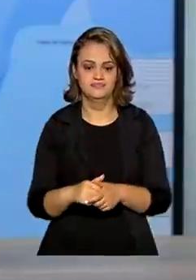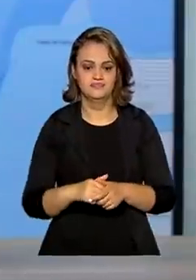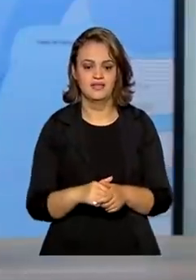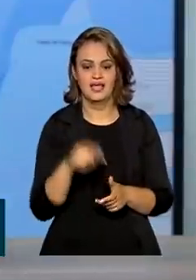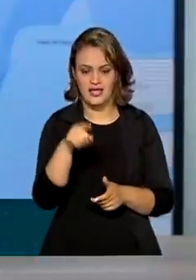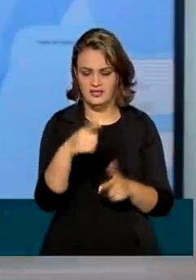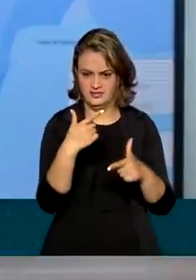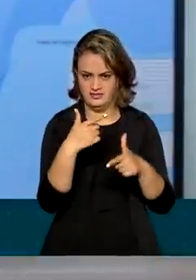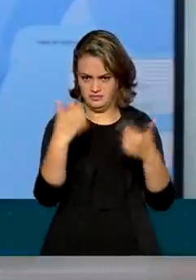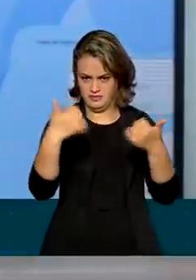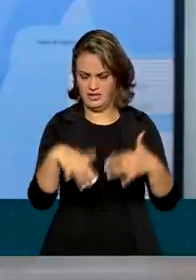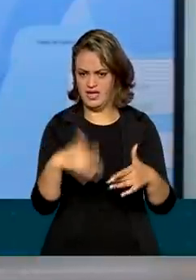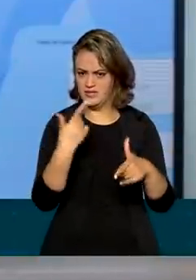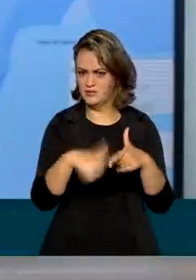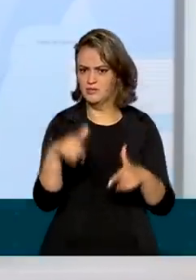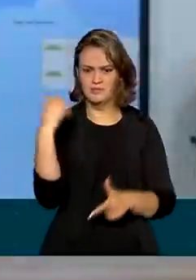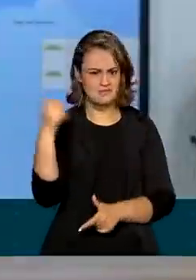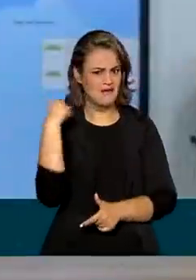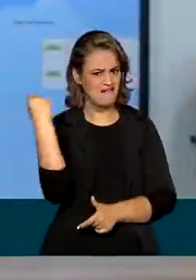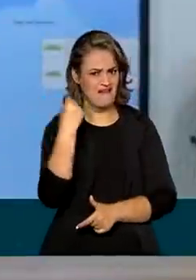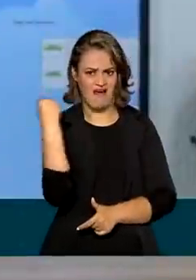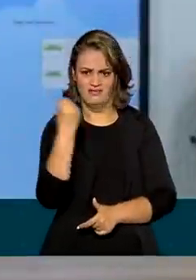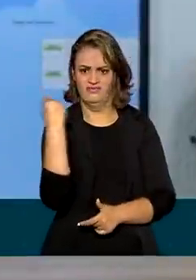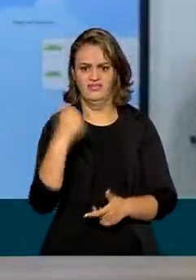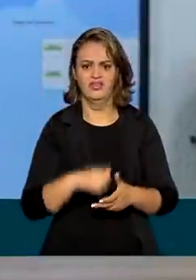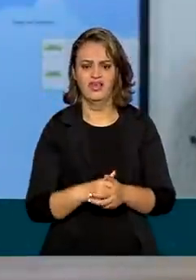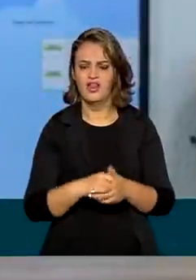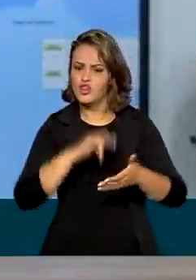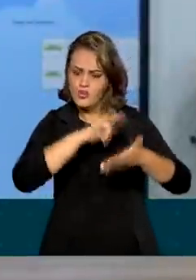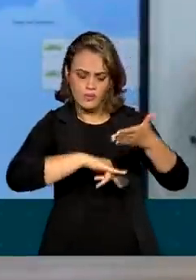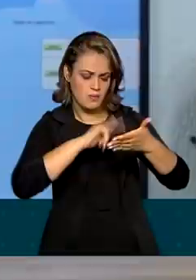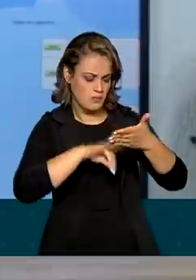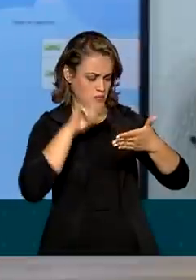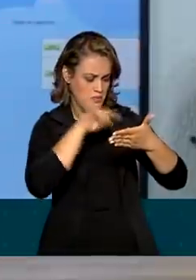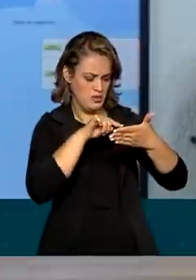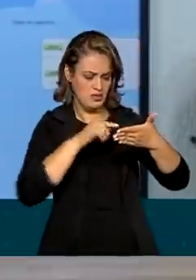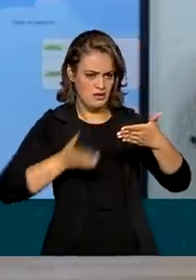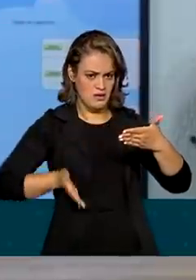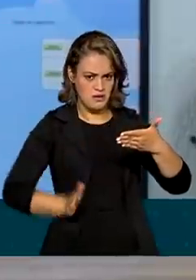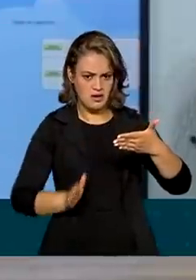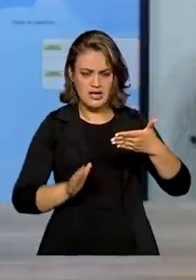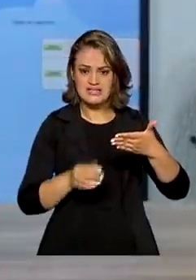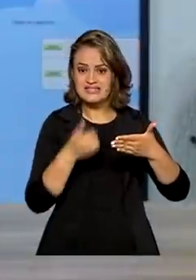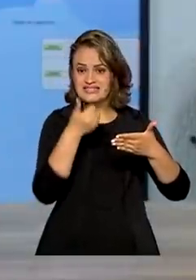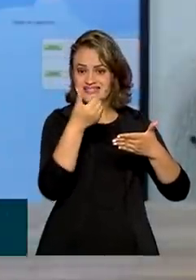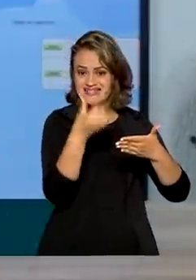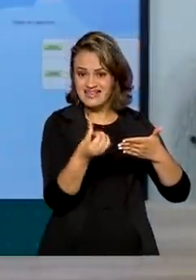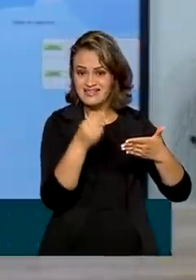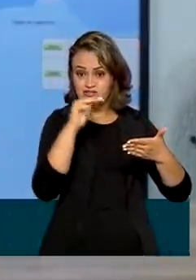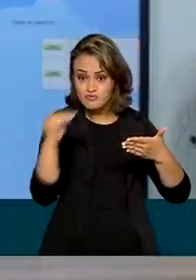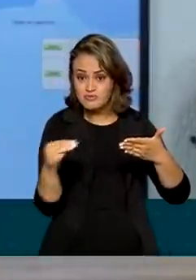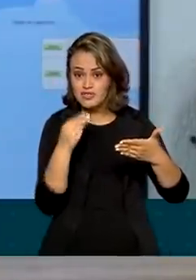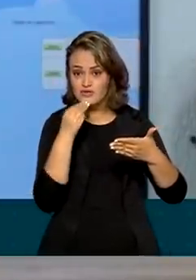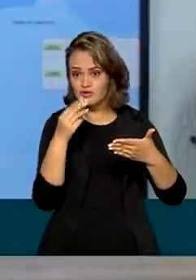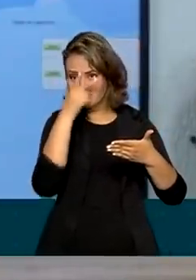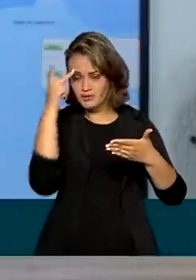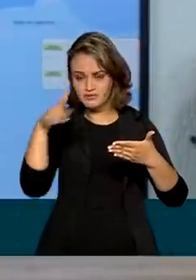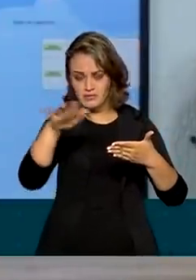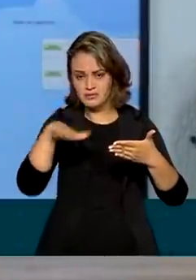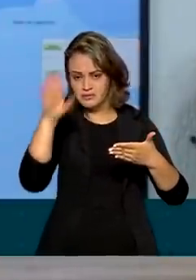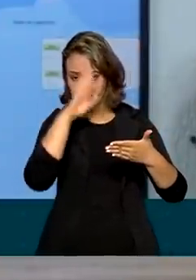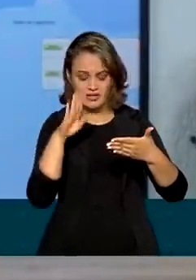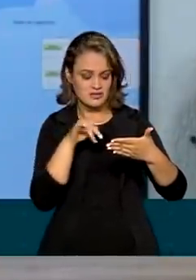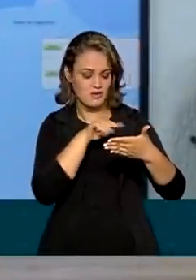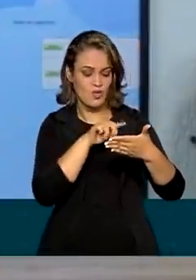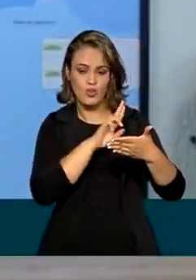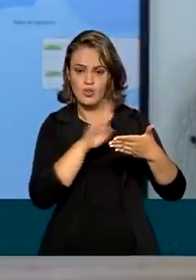problema grave no nosso país. Nos documentos de identificação de mais de 6 milhões de brasileiros, não